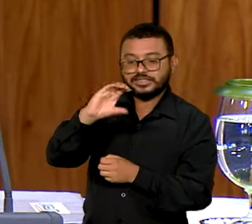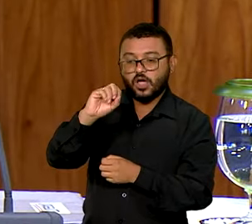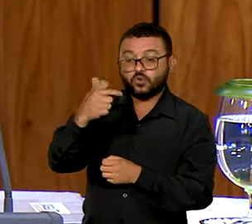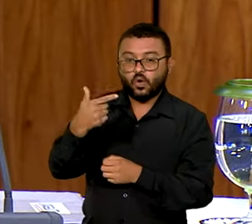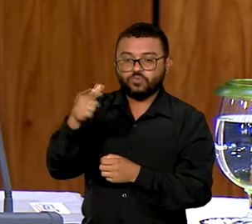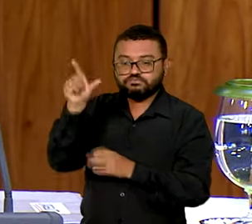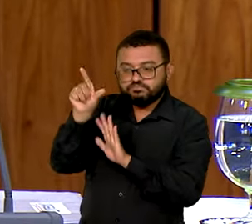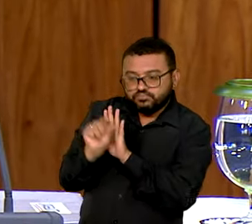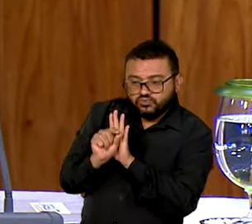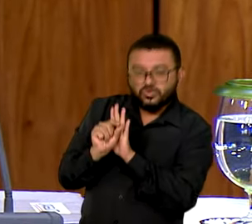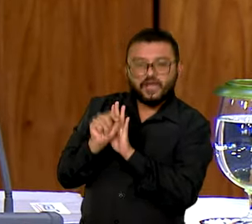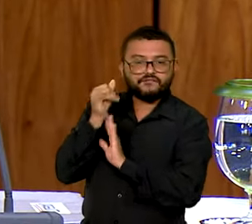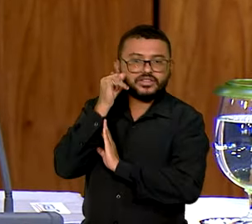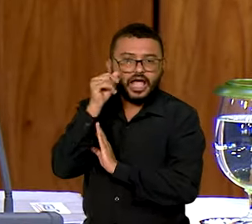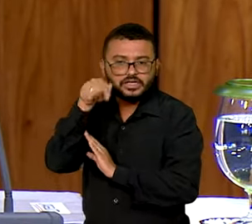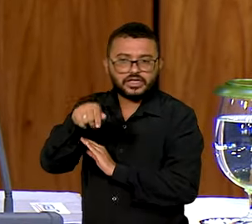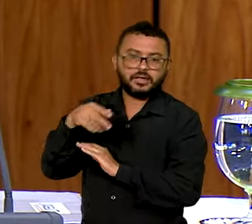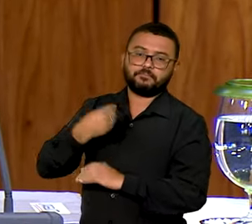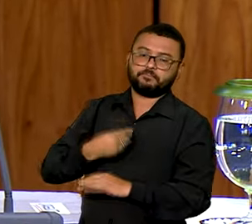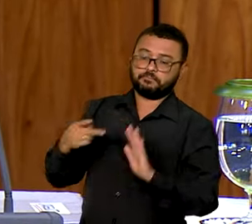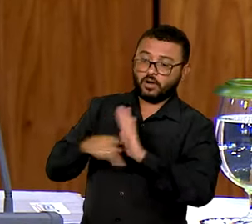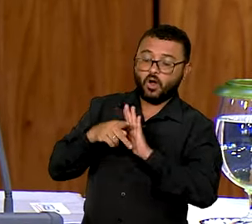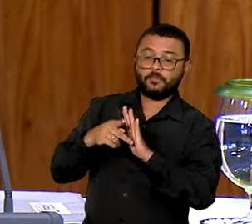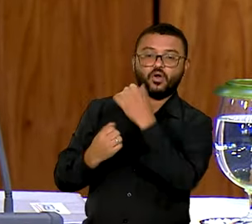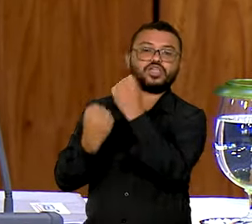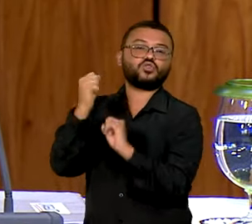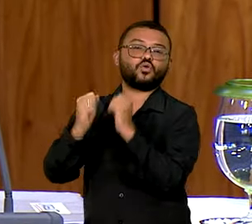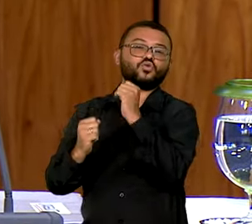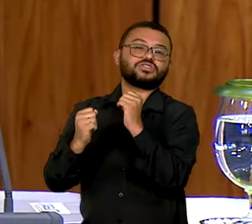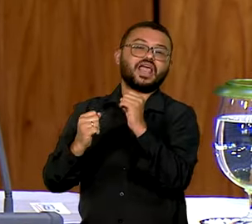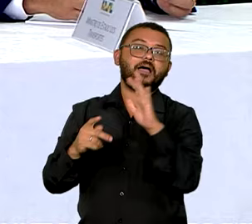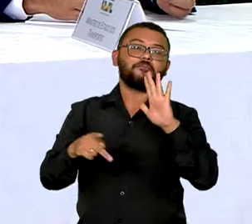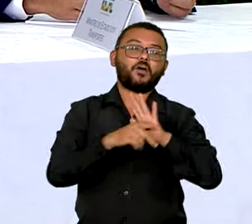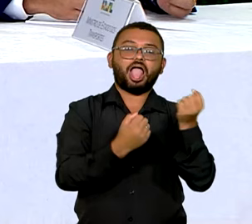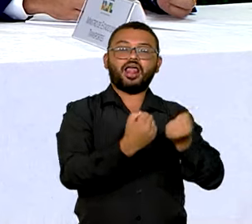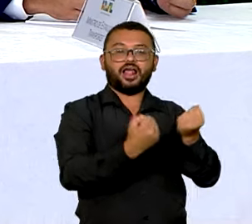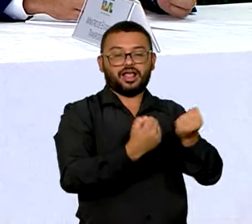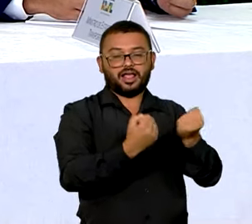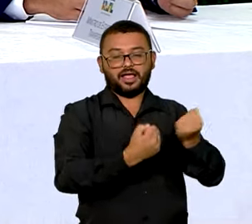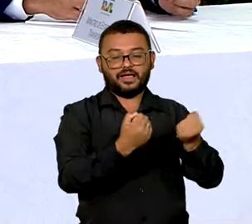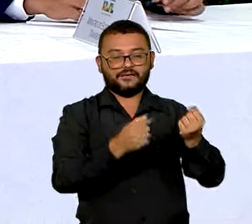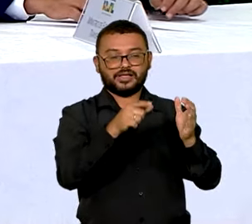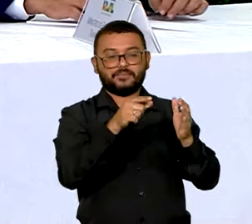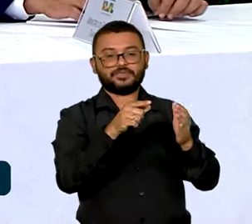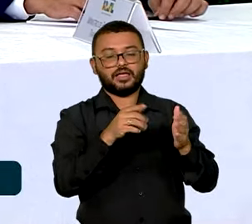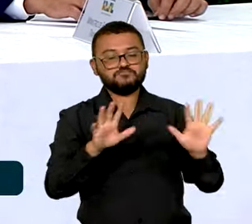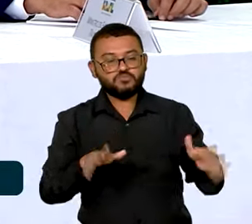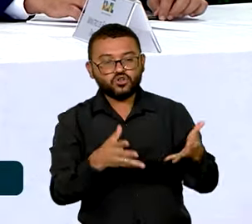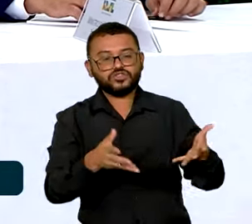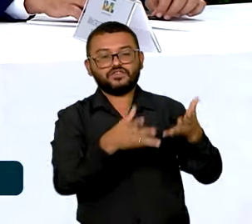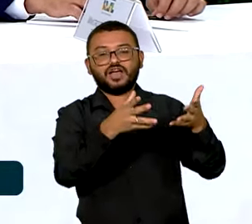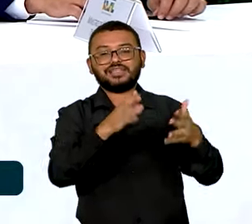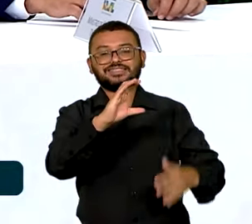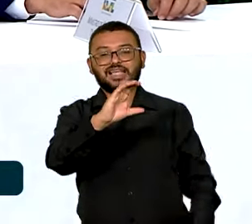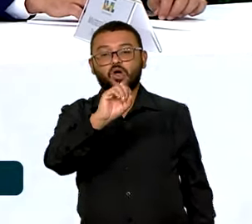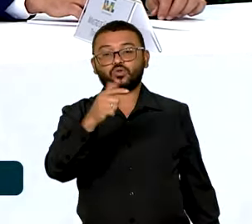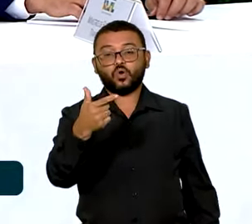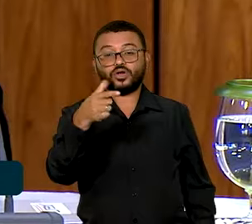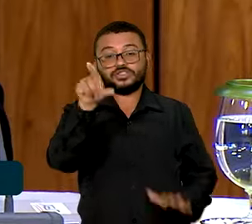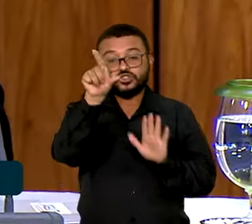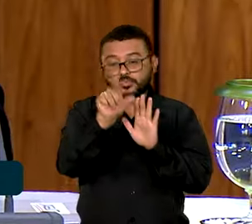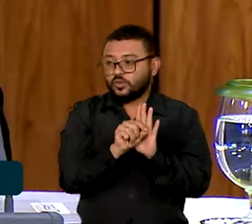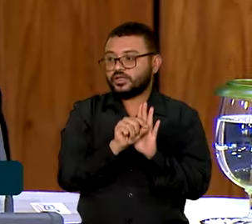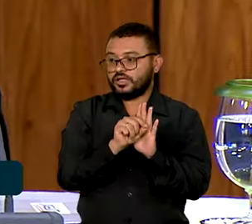de toda a história da indústria automotiva, estimulando a descarbonização